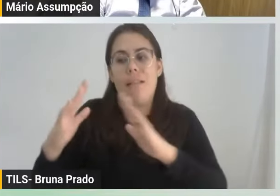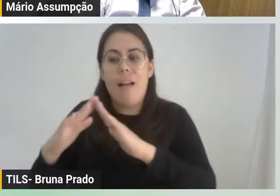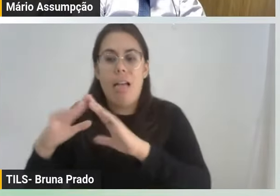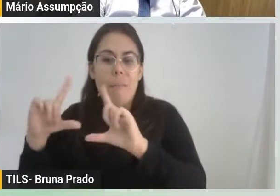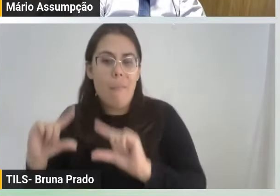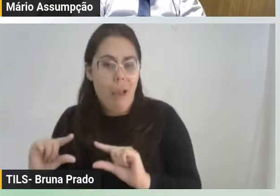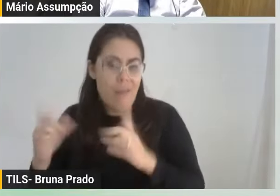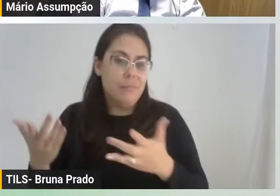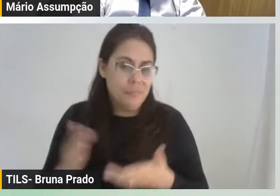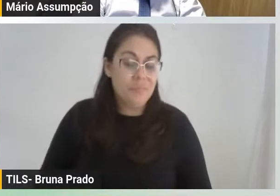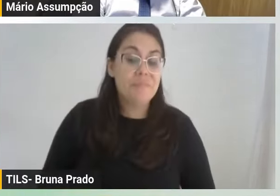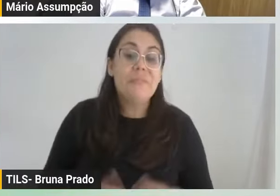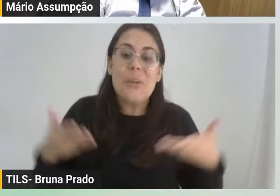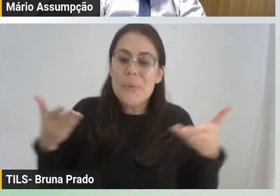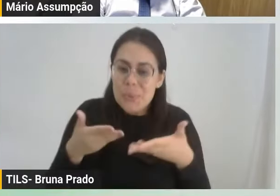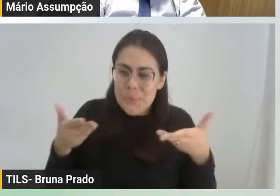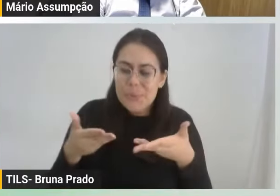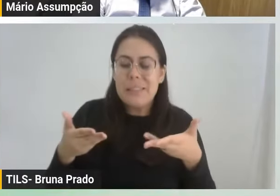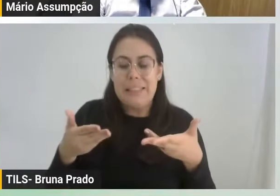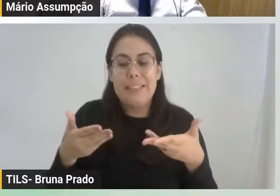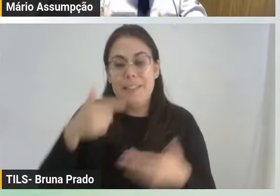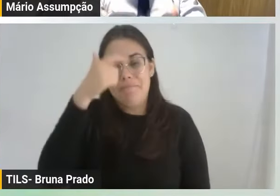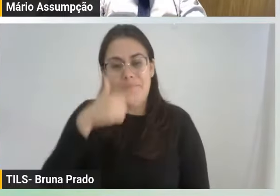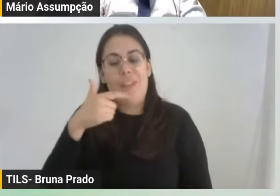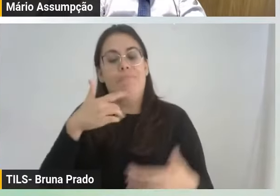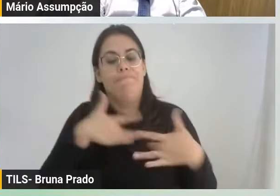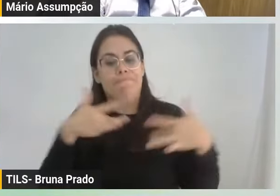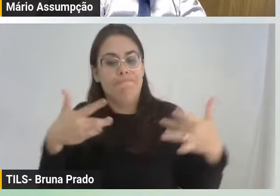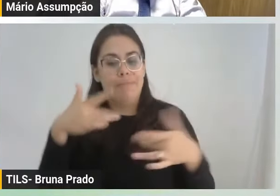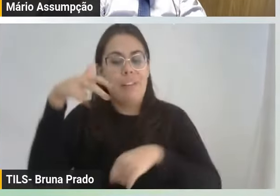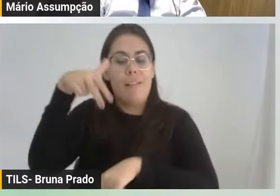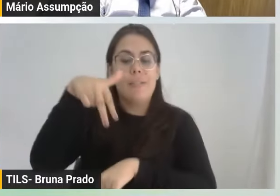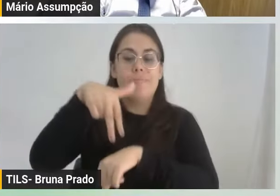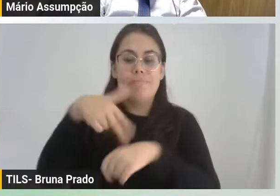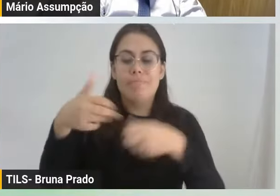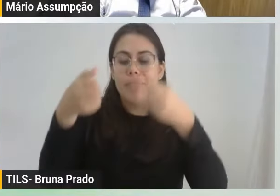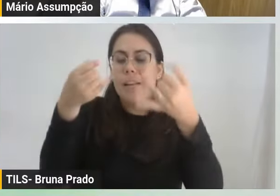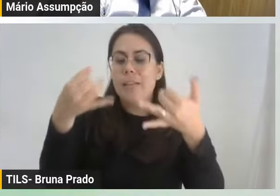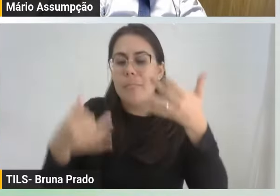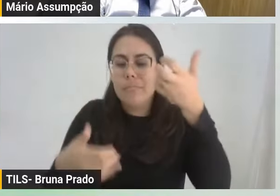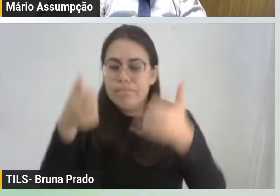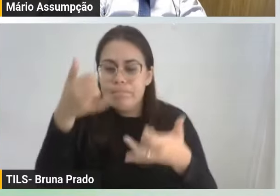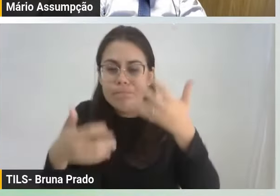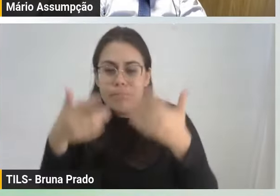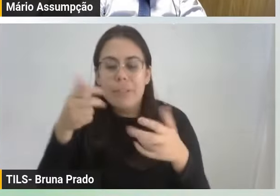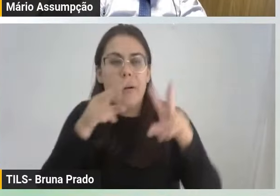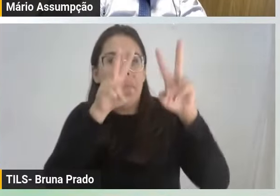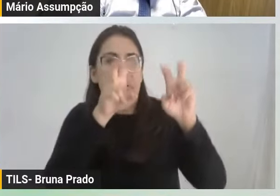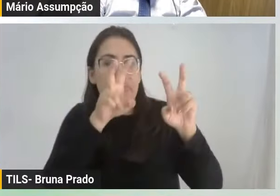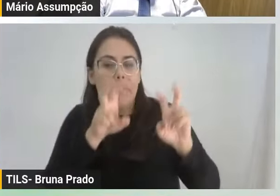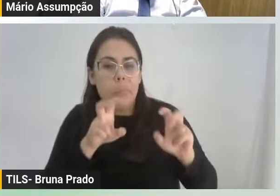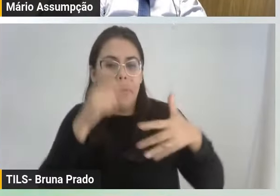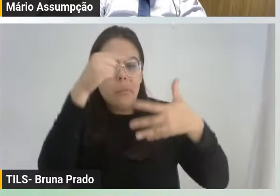disposição para a gente conseguir, talvez, destrinchar alguns pontos muito importantes